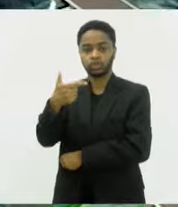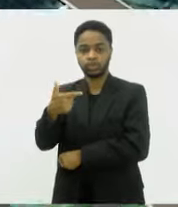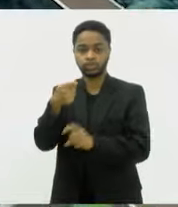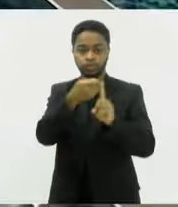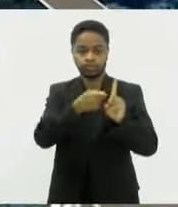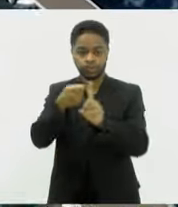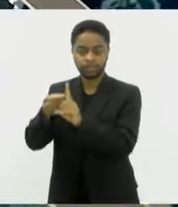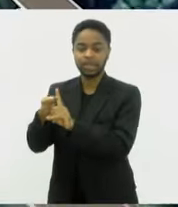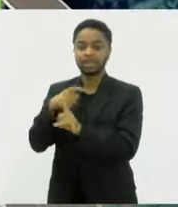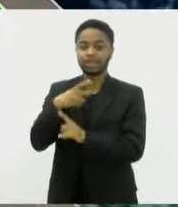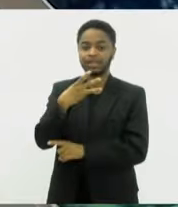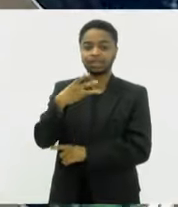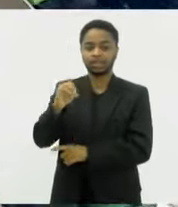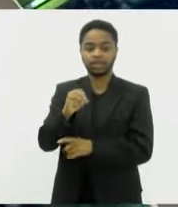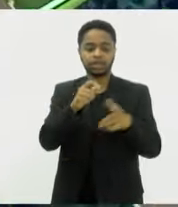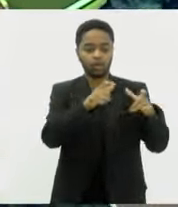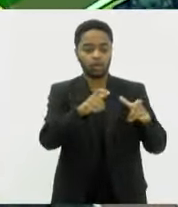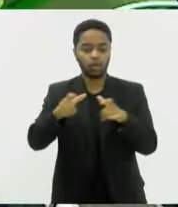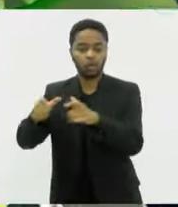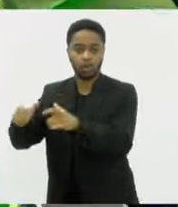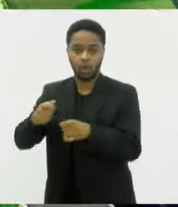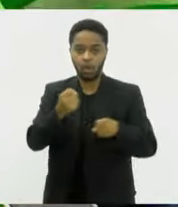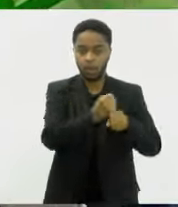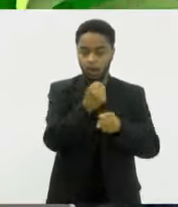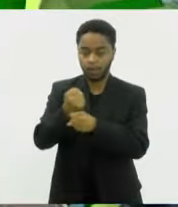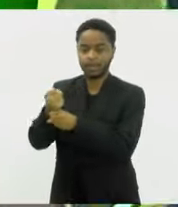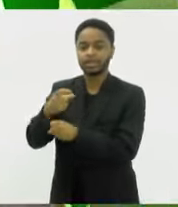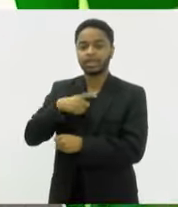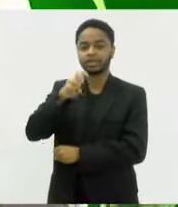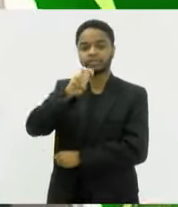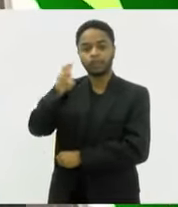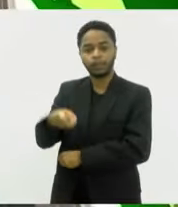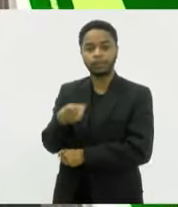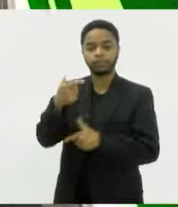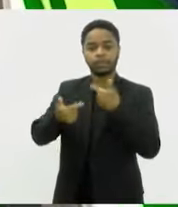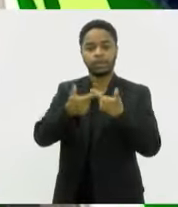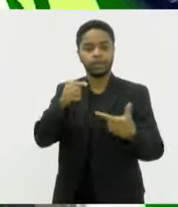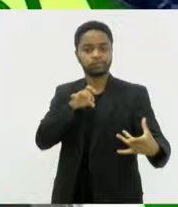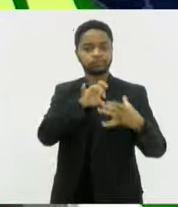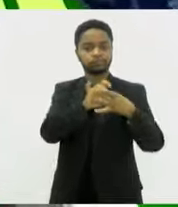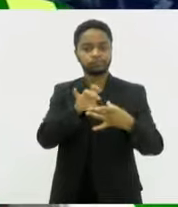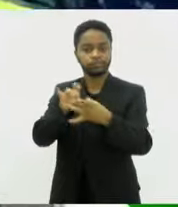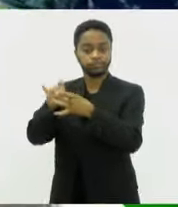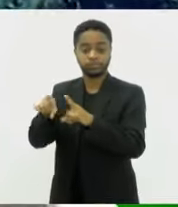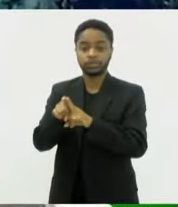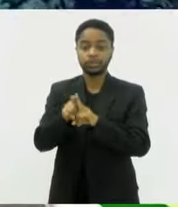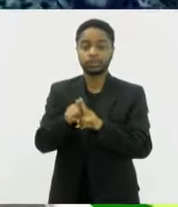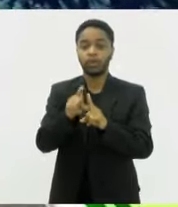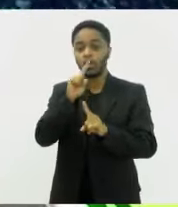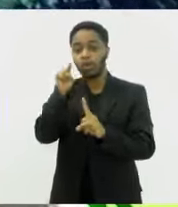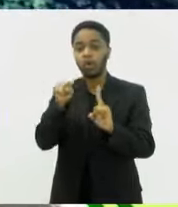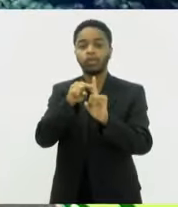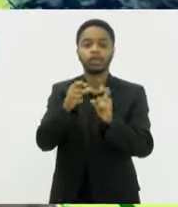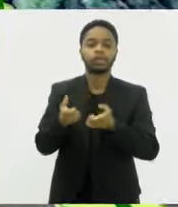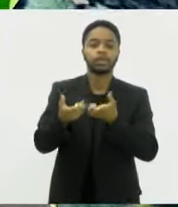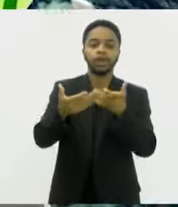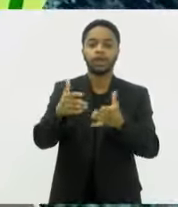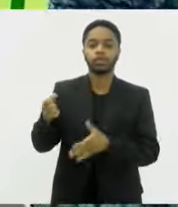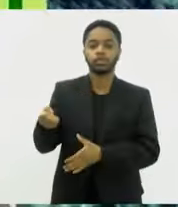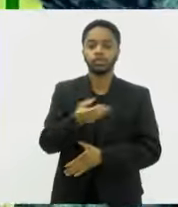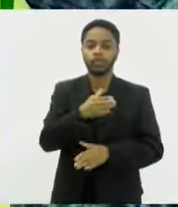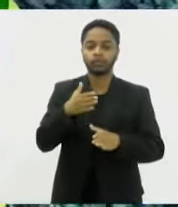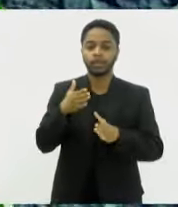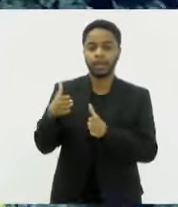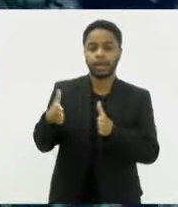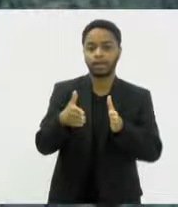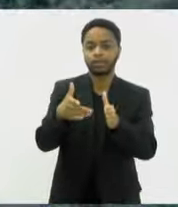canteiros simultâneos, o que vai gerar 5 mil empregos diretos e indiretos. A previsão da concessionária é de entregar a nova pista de subida em